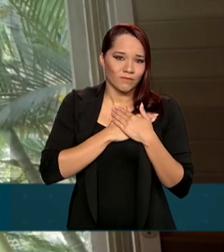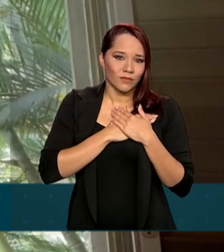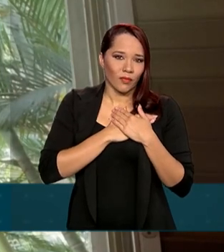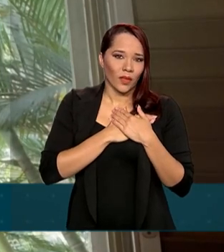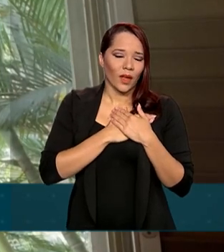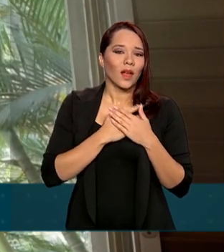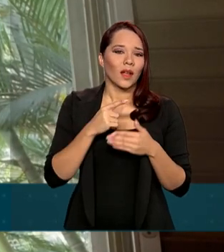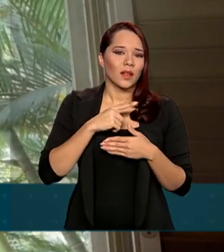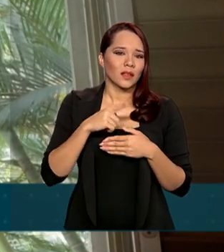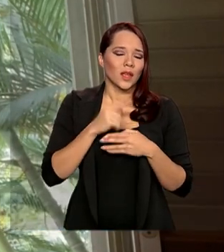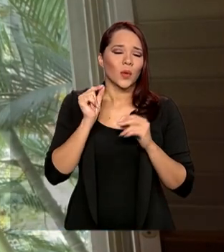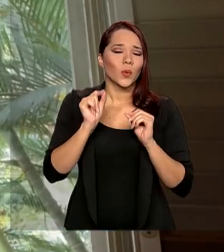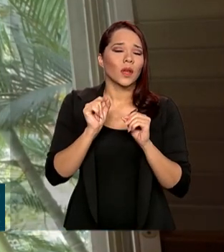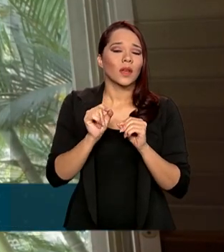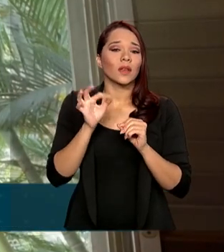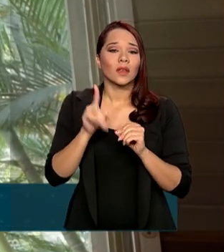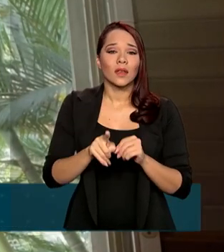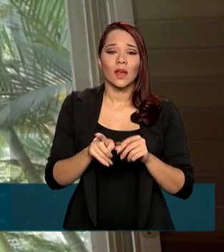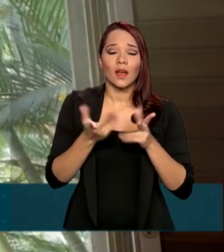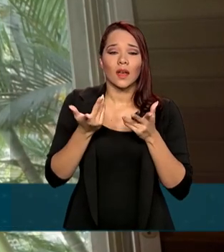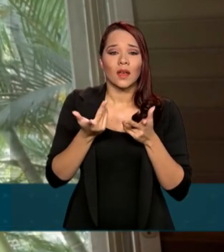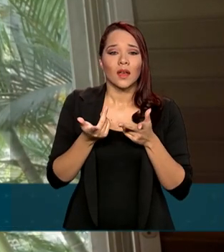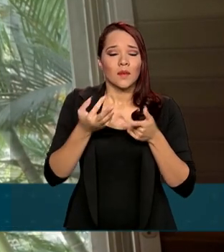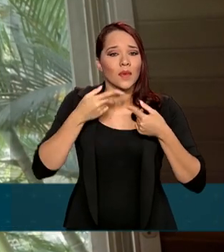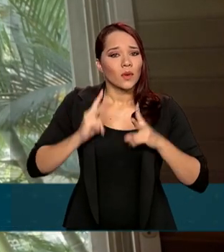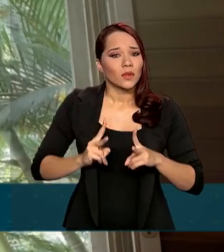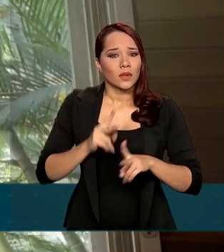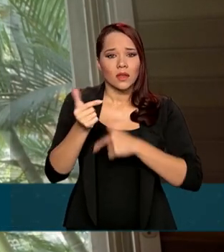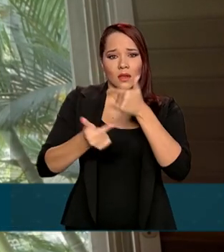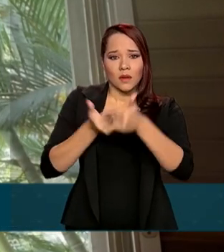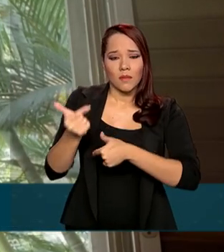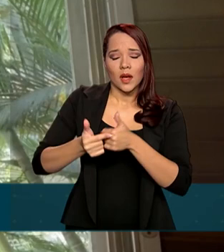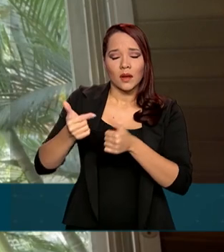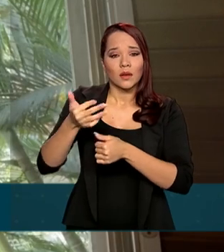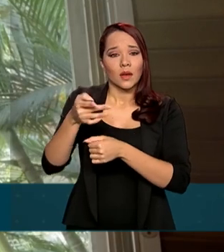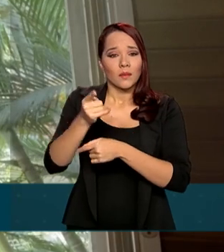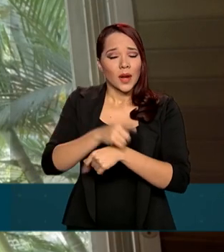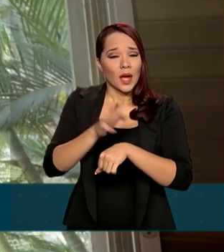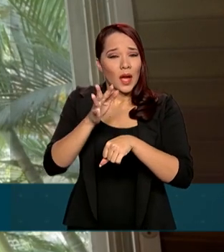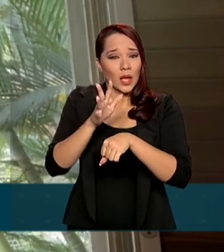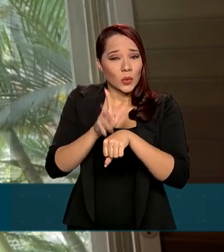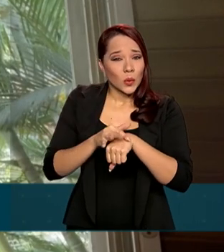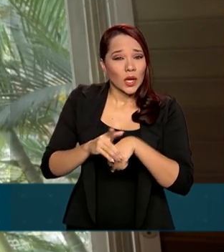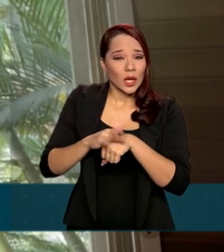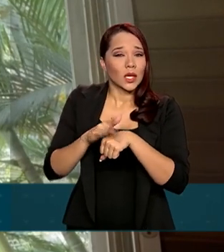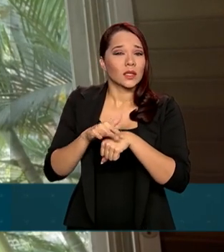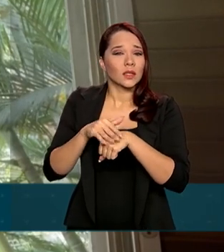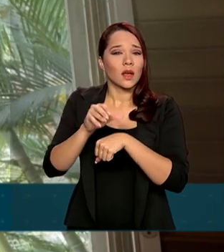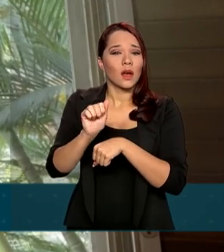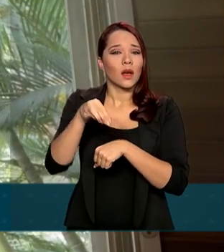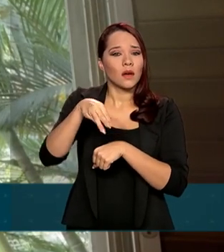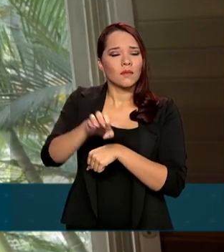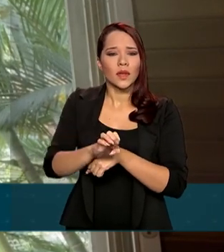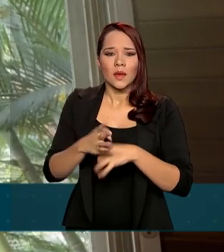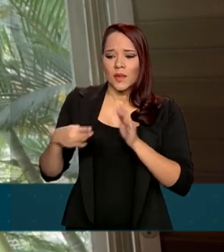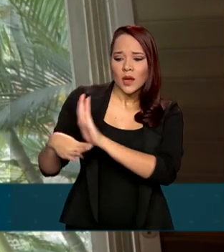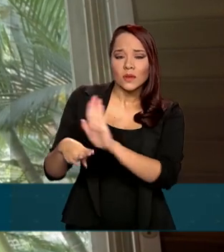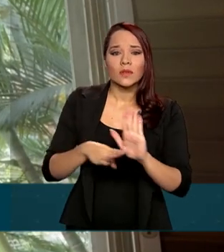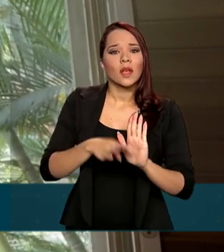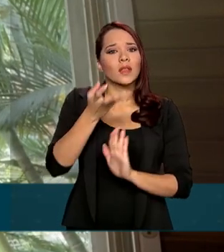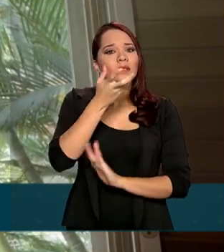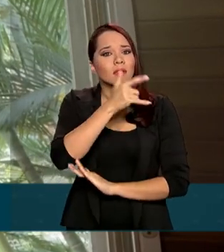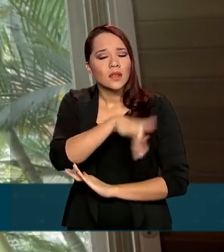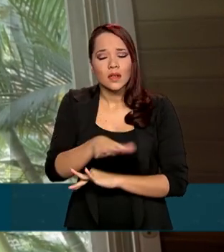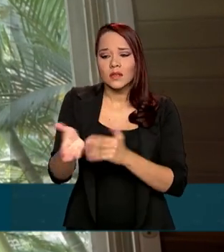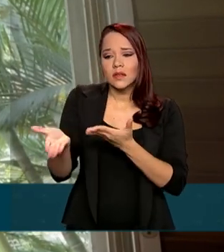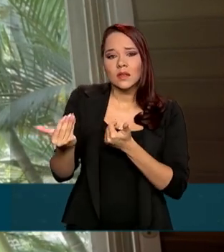legado que é inspiração para a continuidade das atividades da AMI, para lutar por essas crianças, por esses adolescentes, por esses